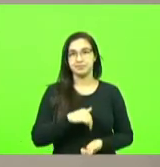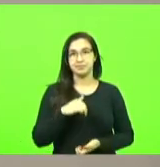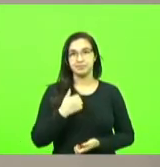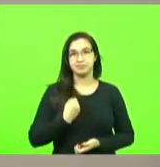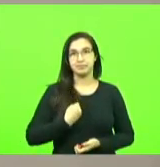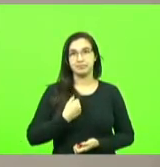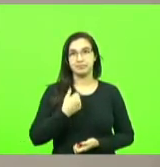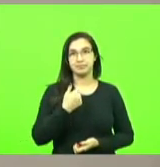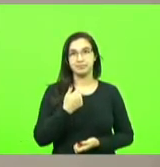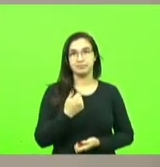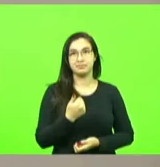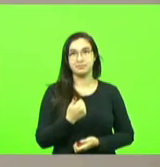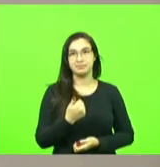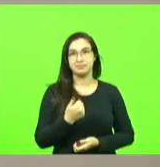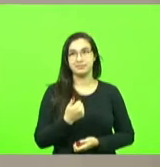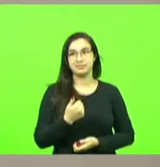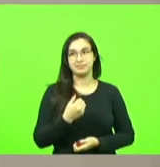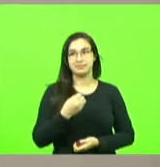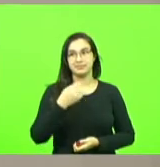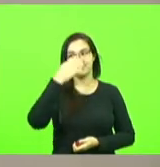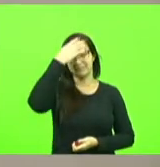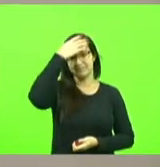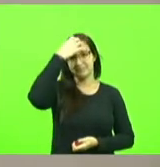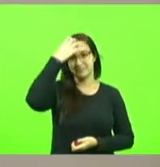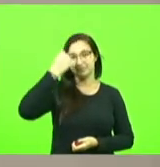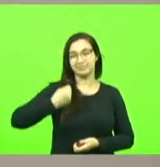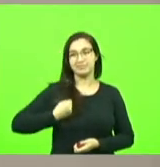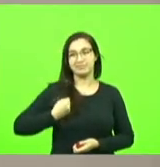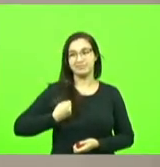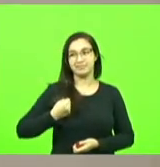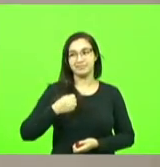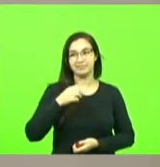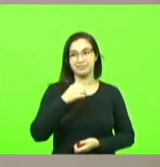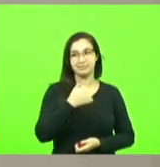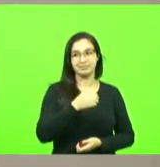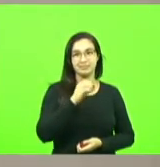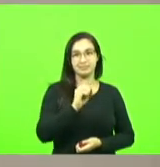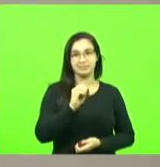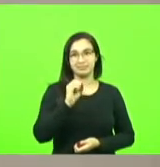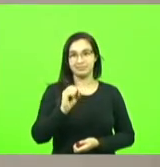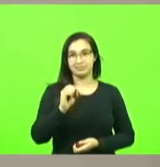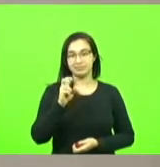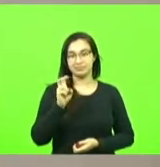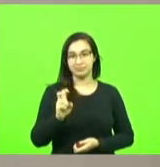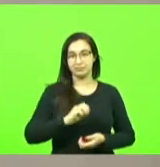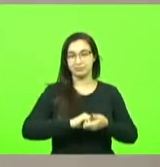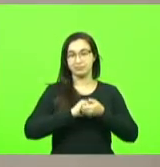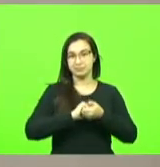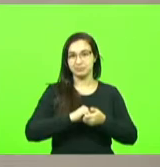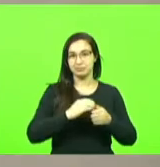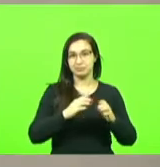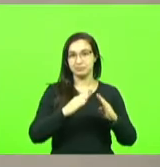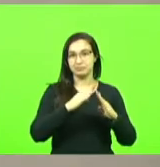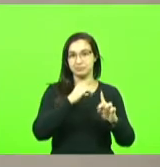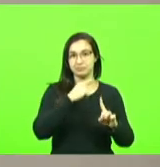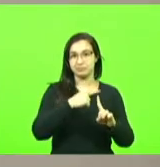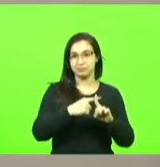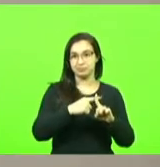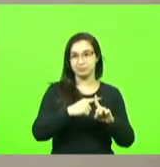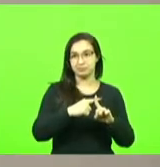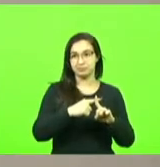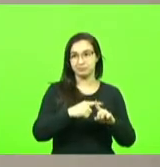deputado Ismael dos Santos moção 1005 cumprimentando a igreja evangélica Assembleia de Deus pelos seus